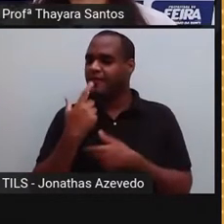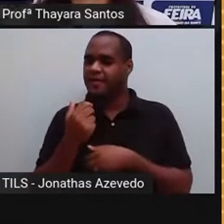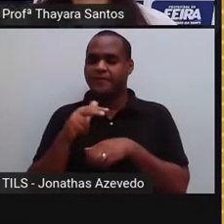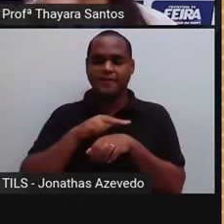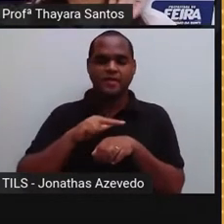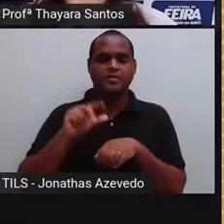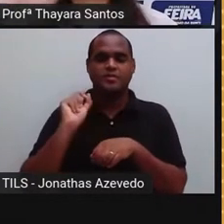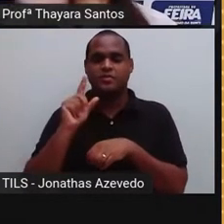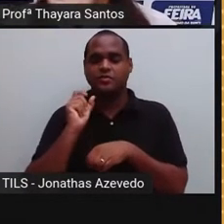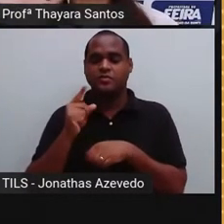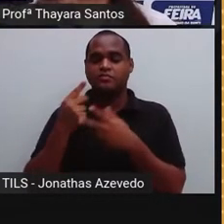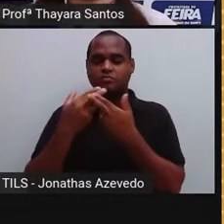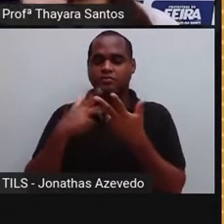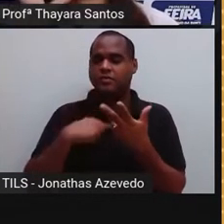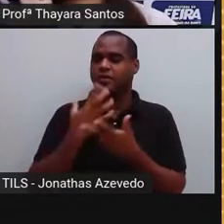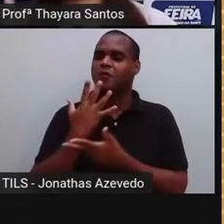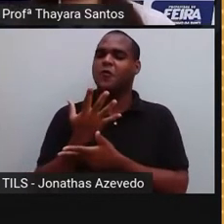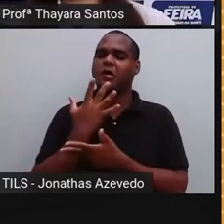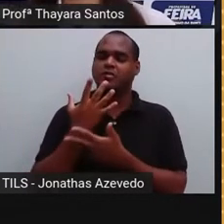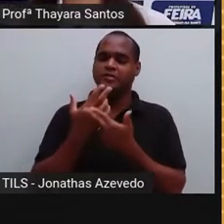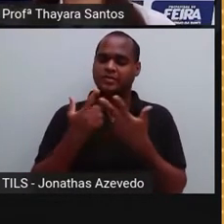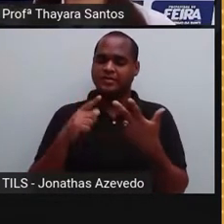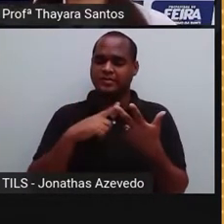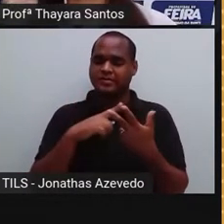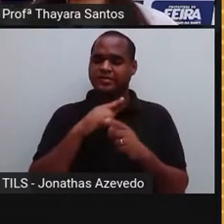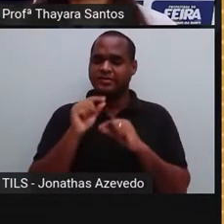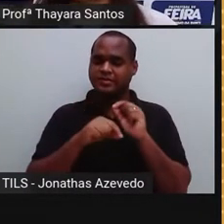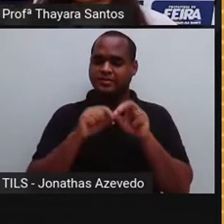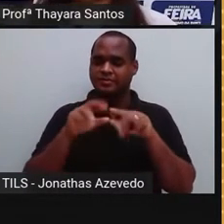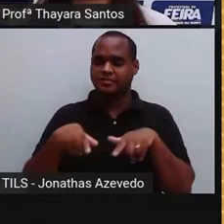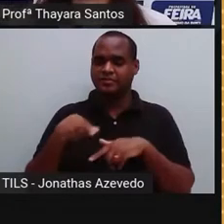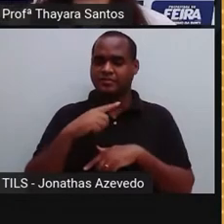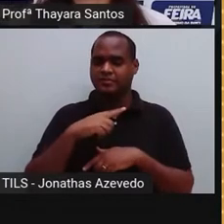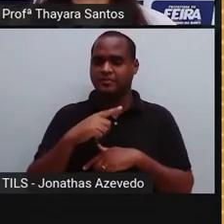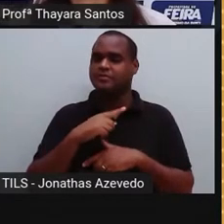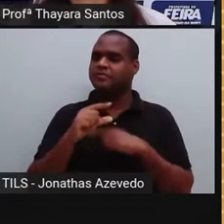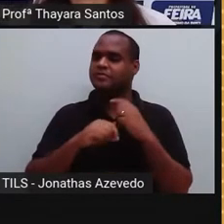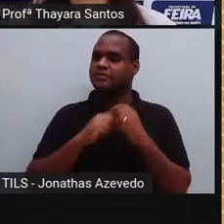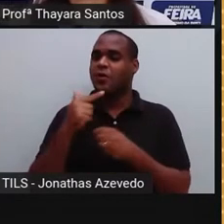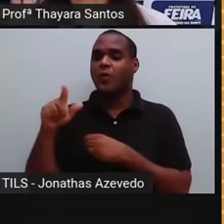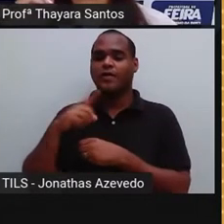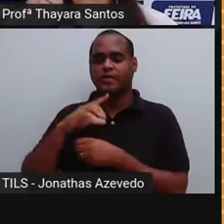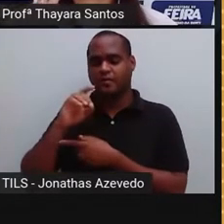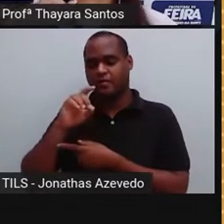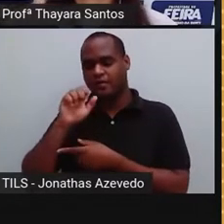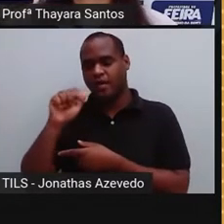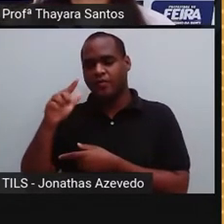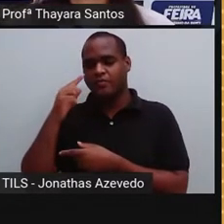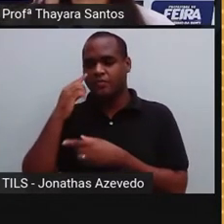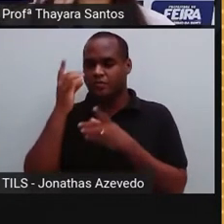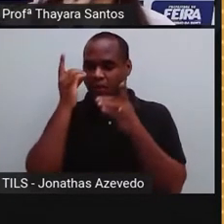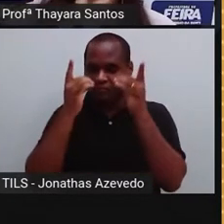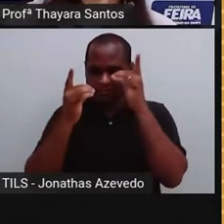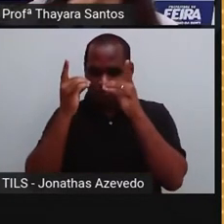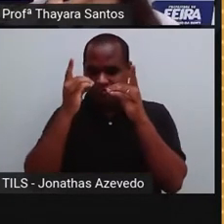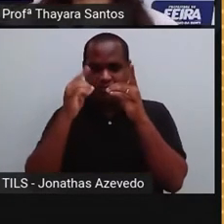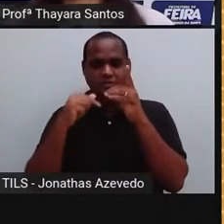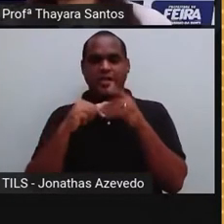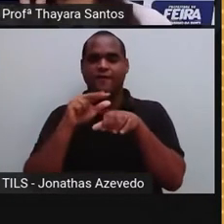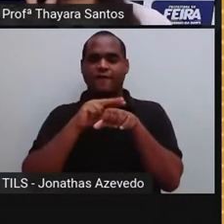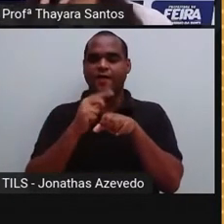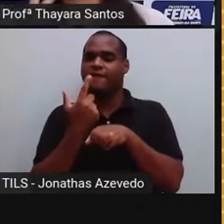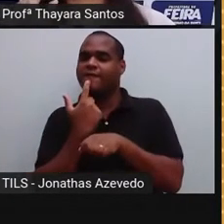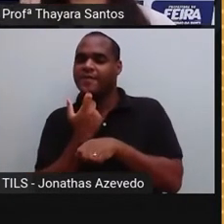essas pessoas vêm tudo da mesma cor, uma coisa meio amarronzada. E tem também os casos de daltônismo, em que eles trocam, eles enxergam o verde e